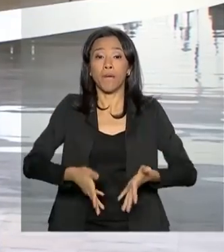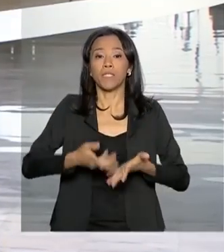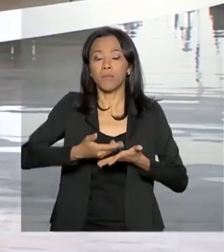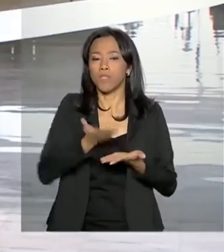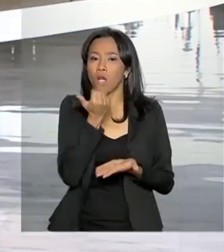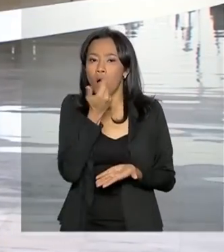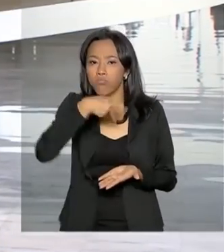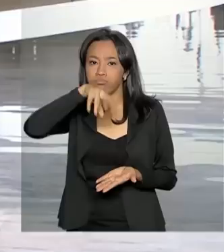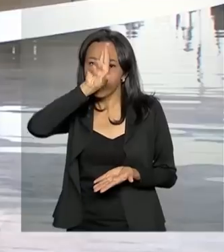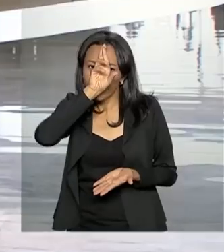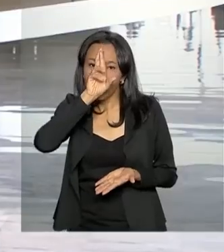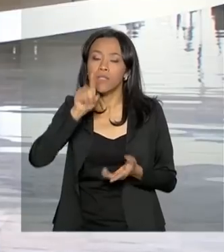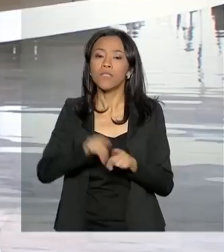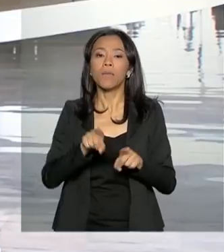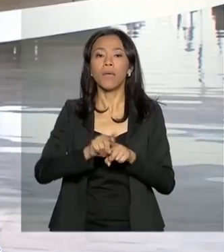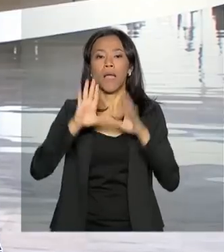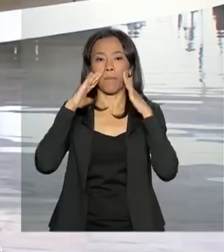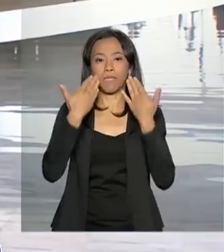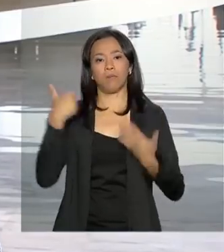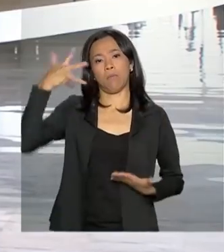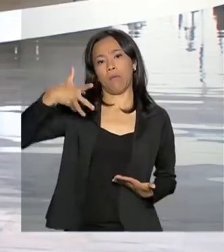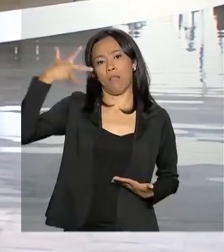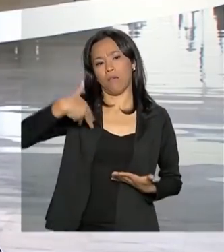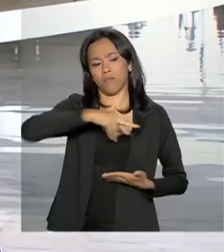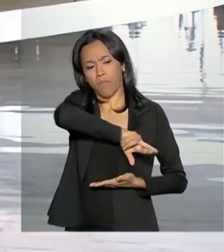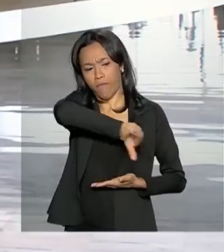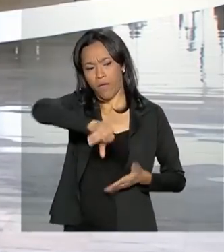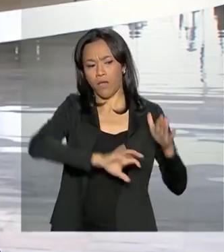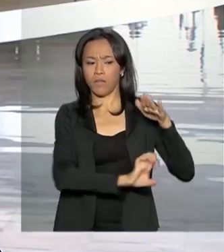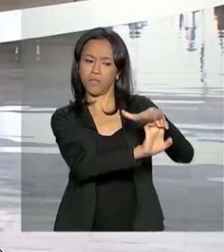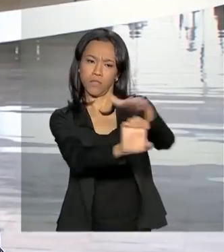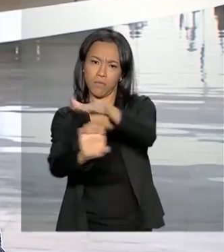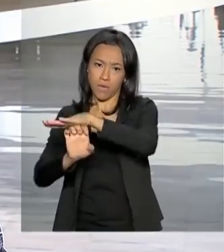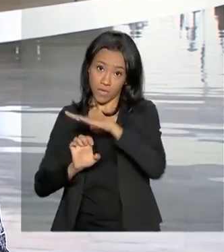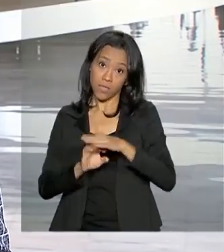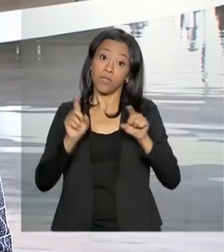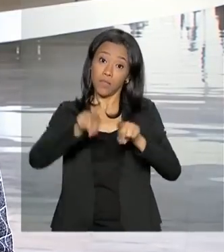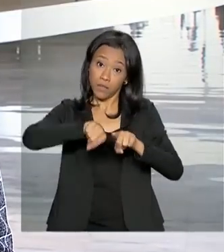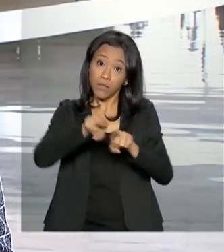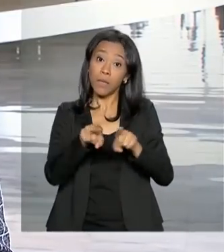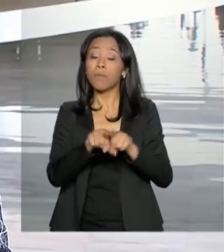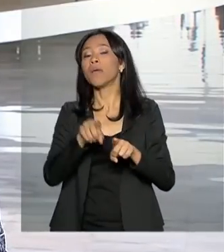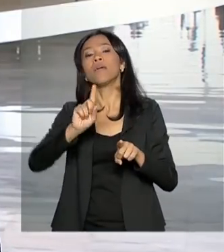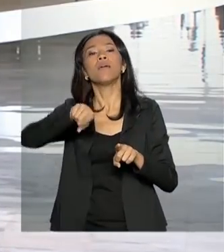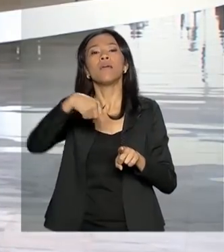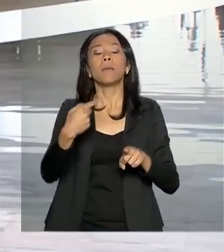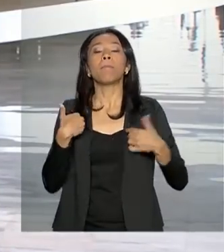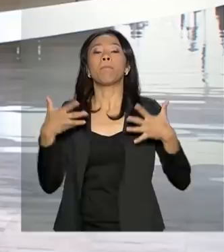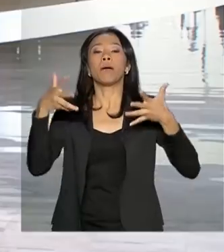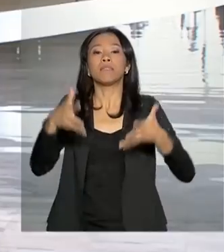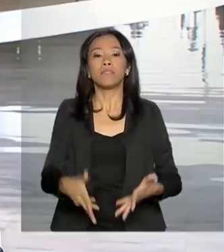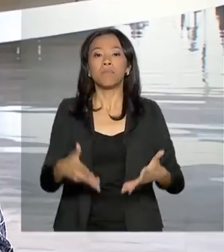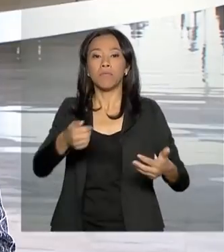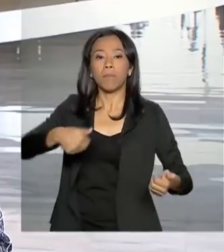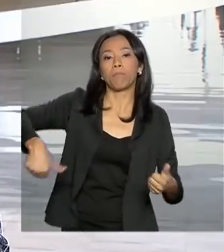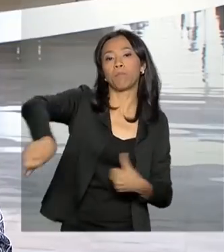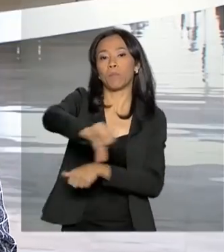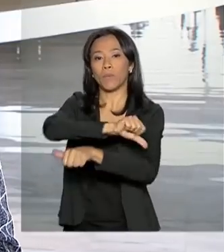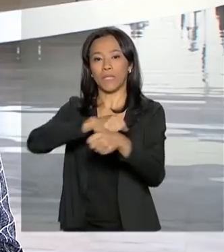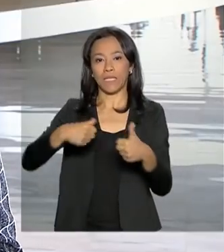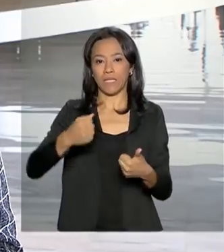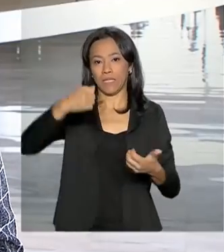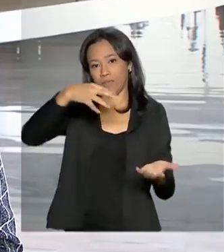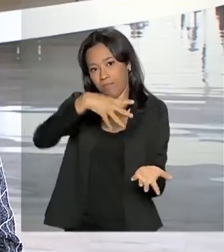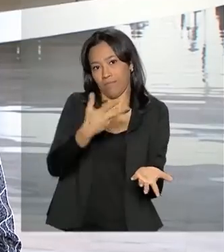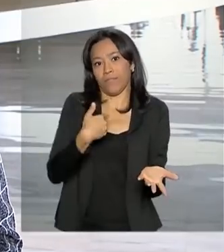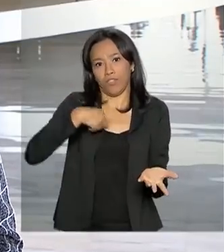empresários ao meio-dia e, em seguida, participa da cerimônia de transmissão de cargos no Superior Tribunal Militar. Vai ser às